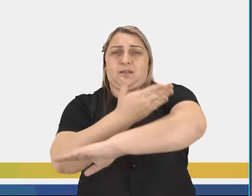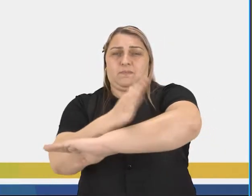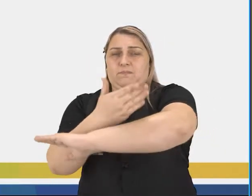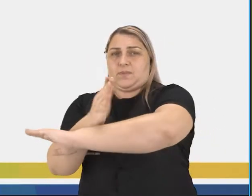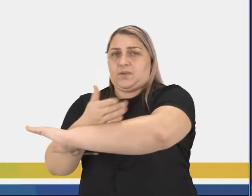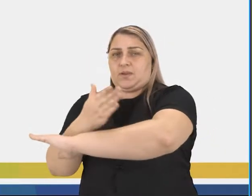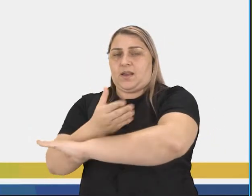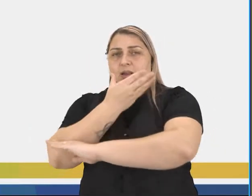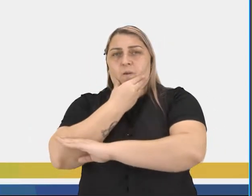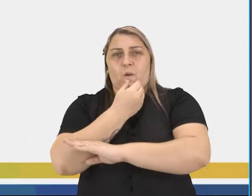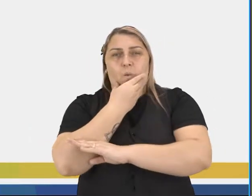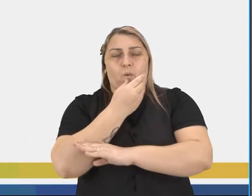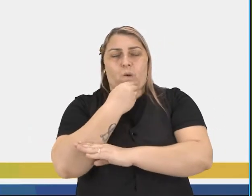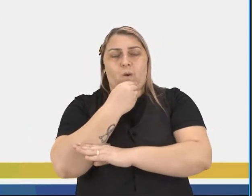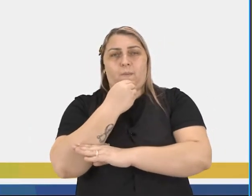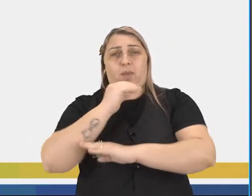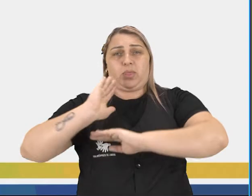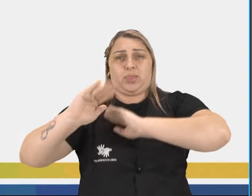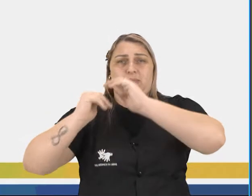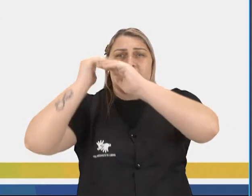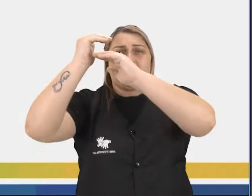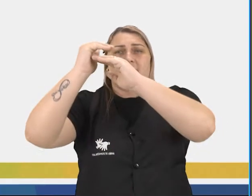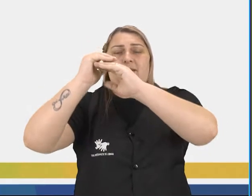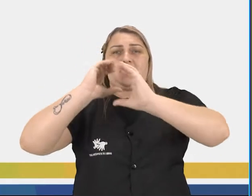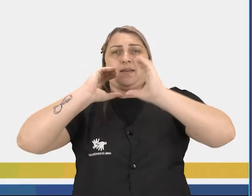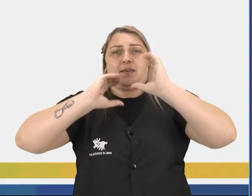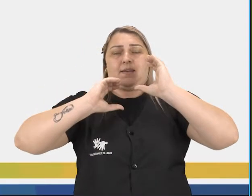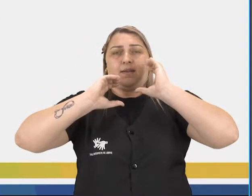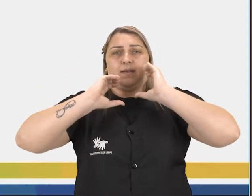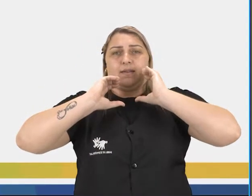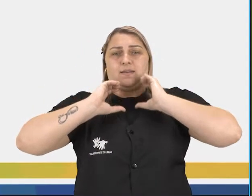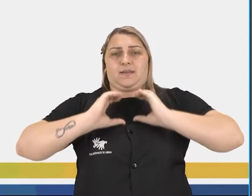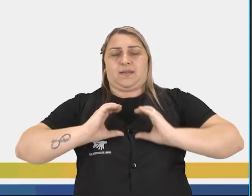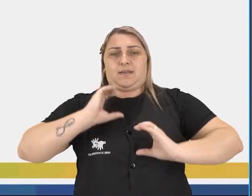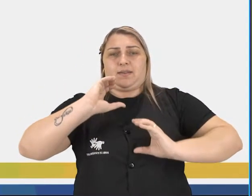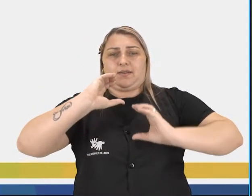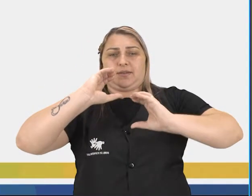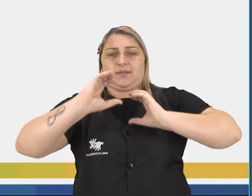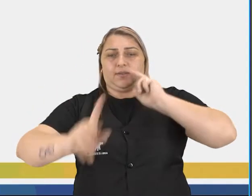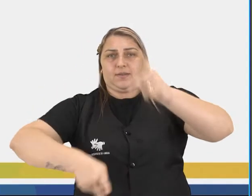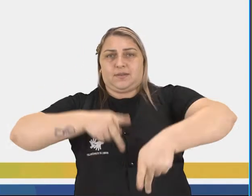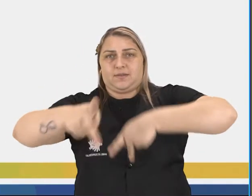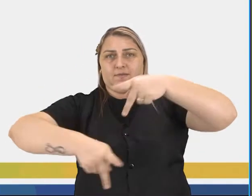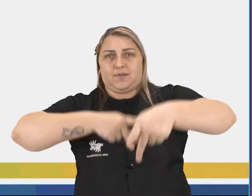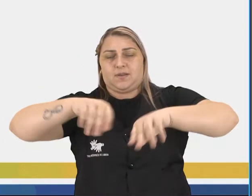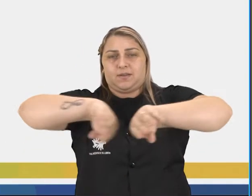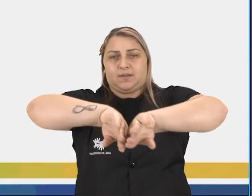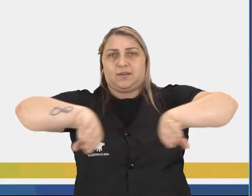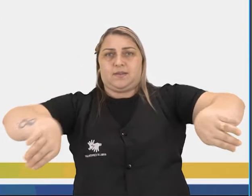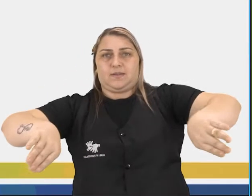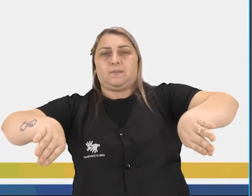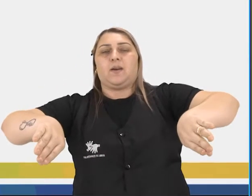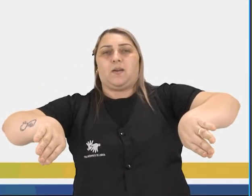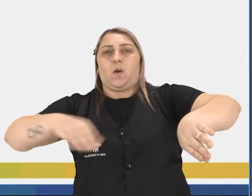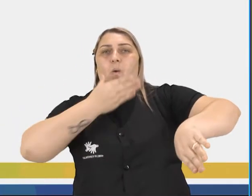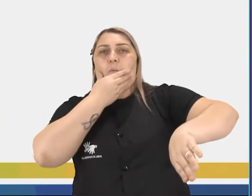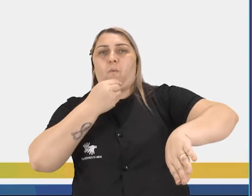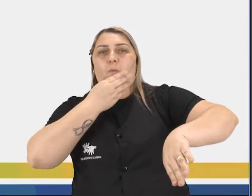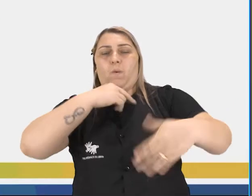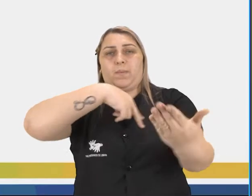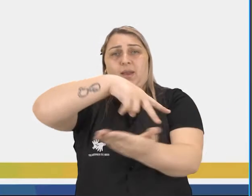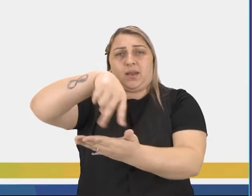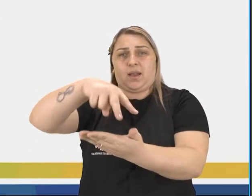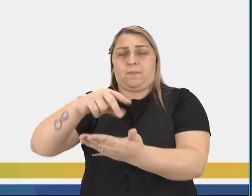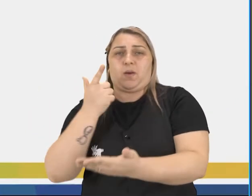armáticas do homem. Com o desenvolvimento da civilização, o rito se separou da dança. O homem dançava pela